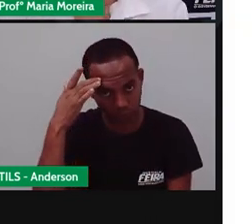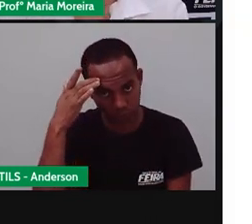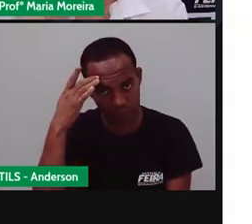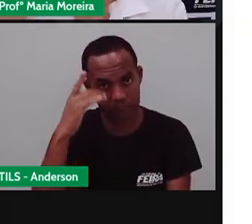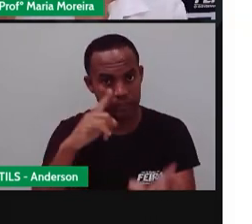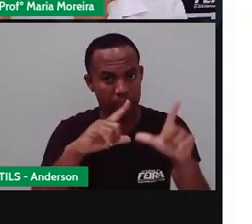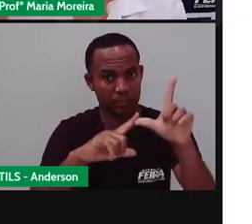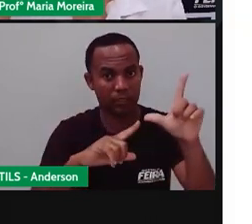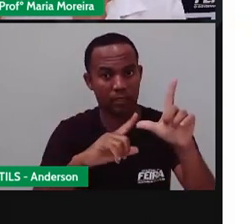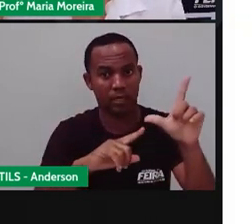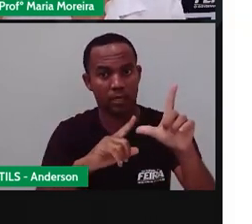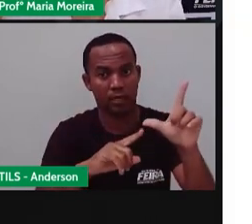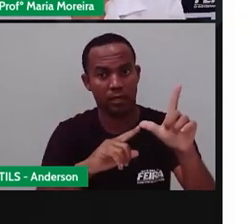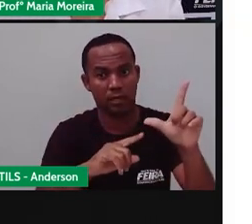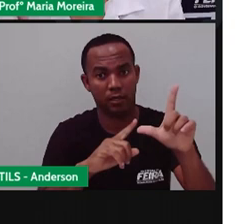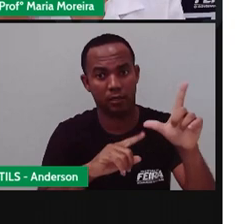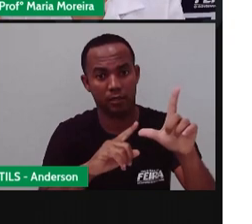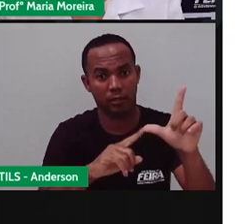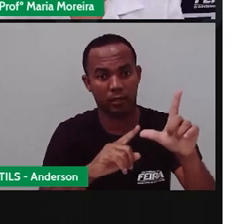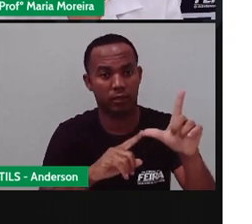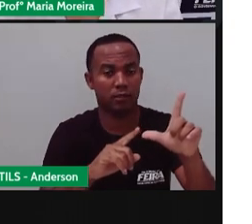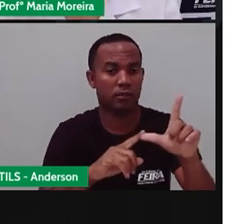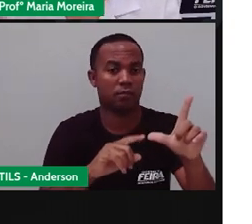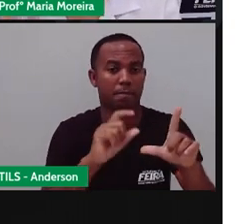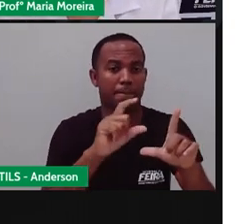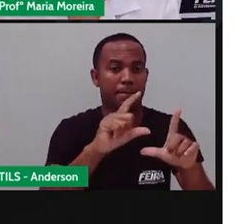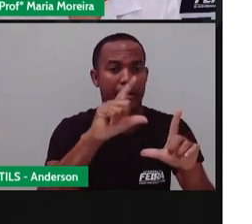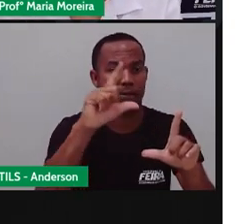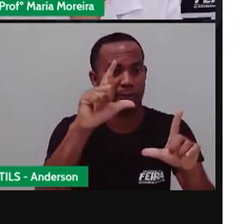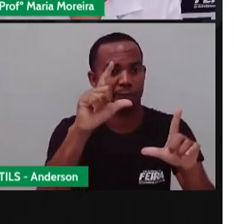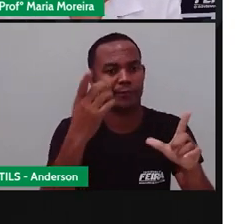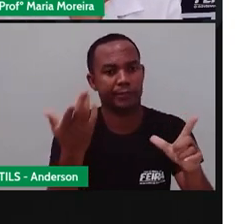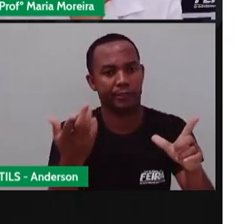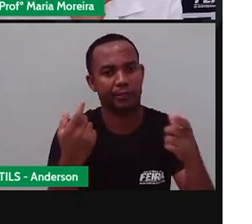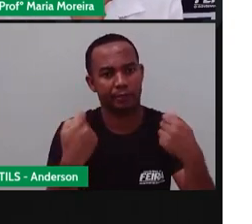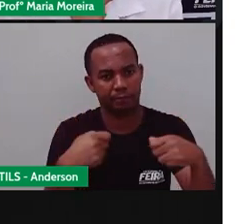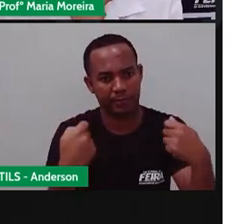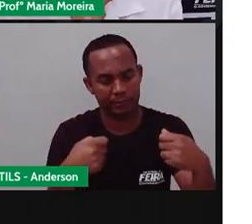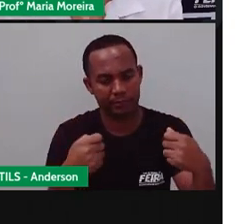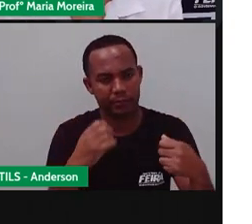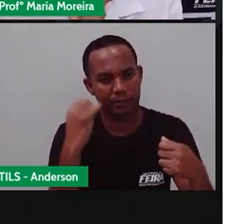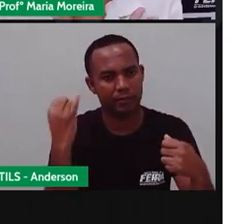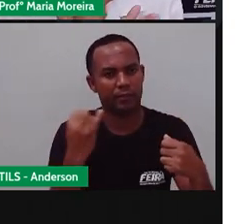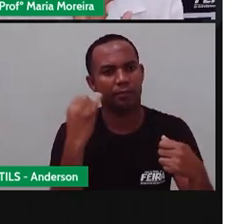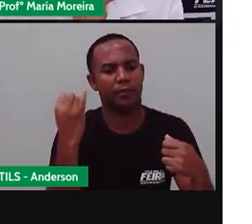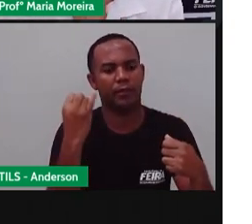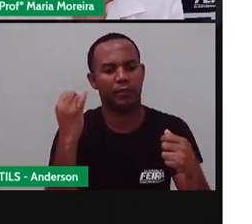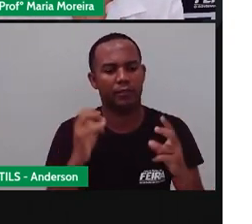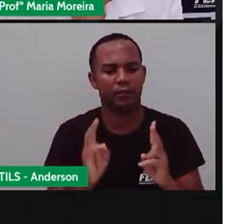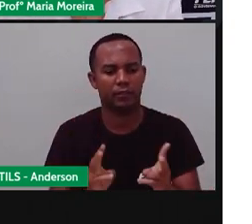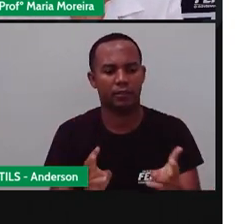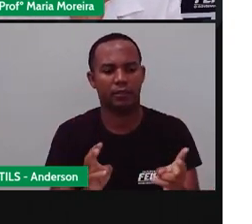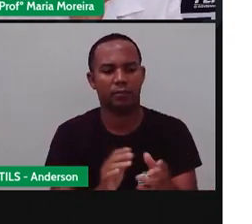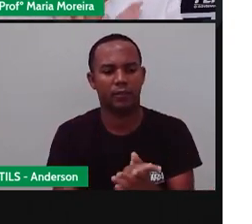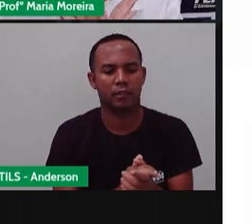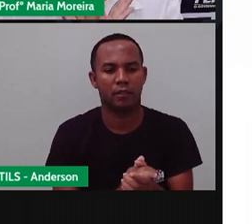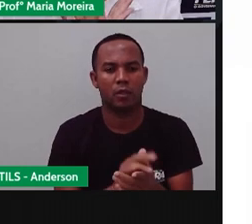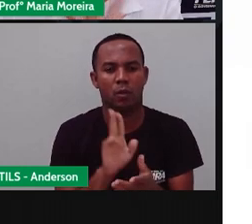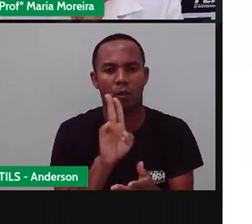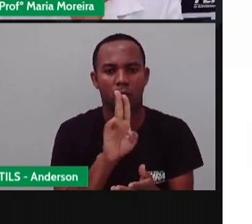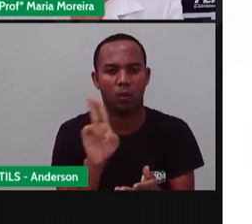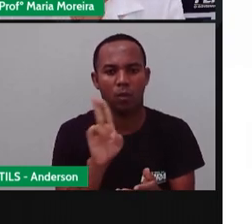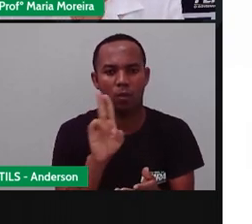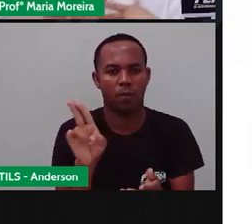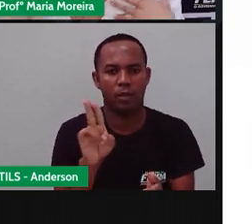né, ou nome de algum animal, como, exemplo, de Totó, eu vou usar o quê? Letra maiúscula, que são nomes